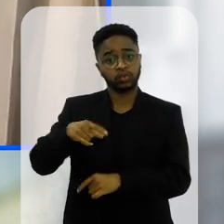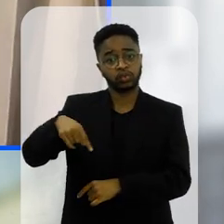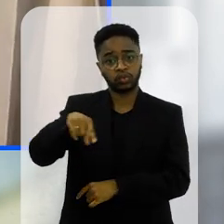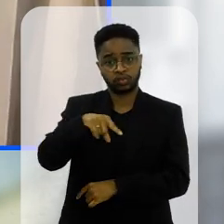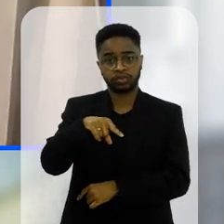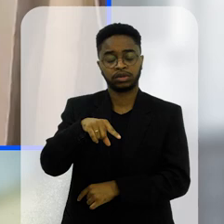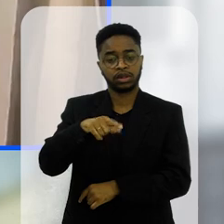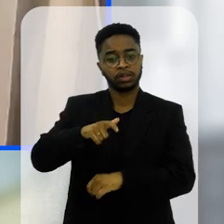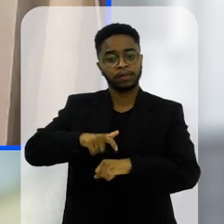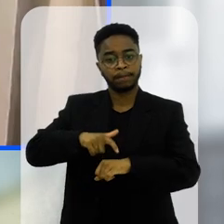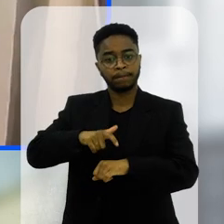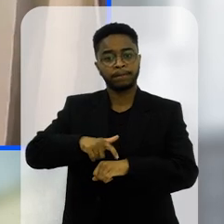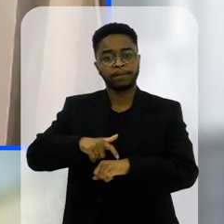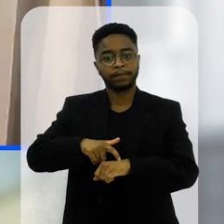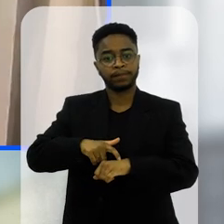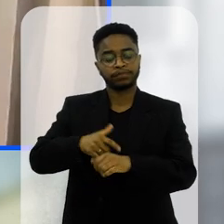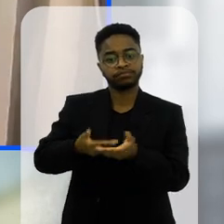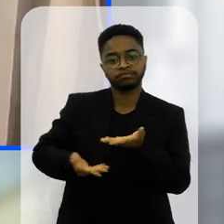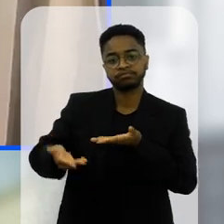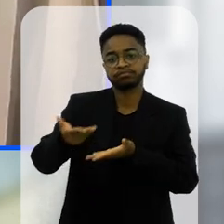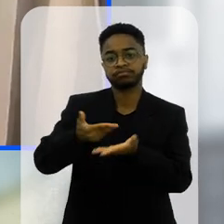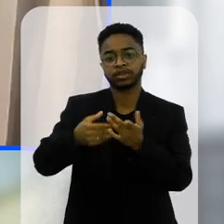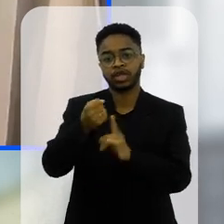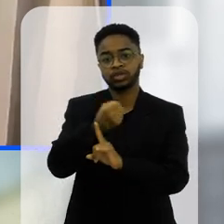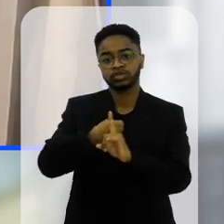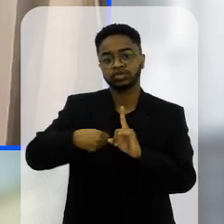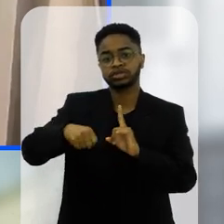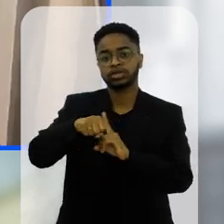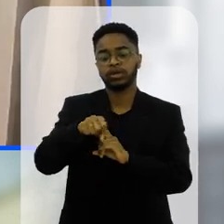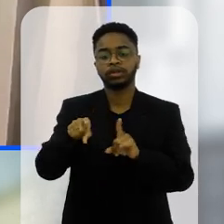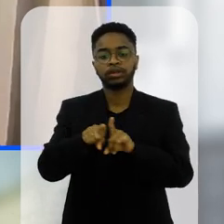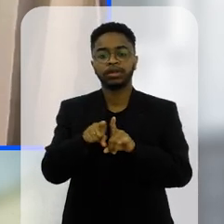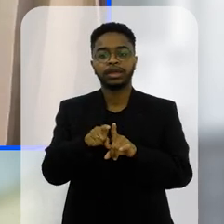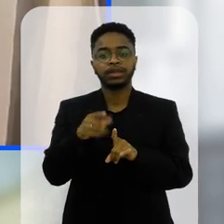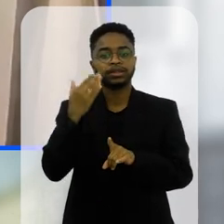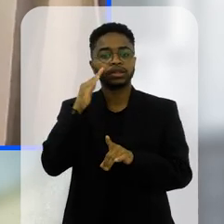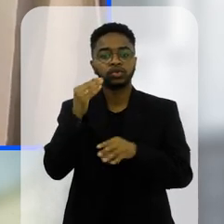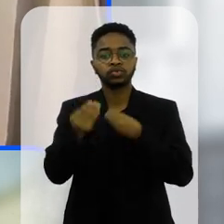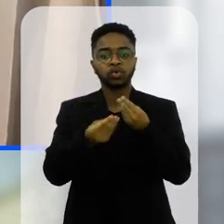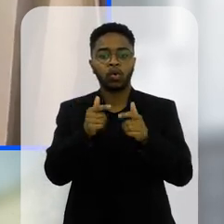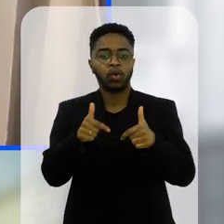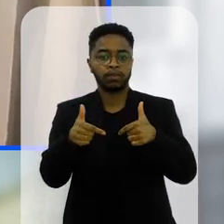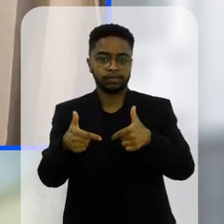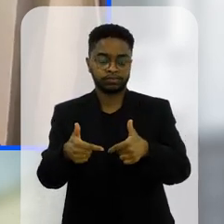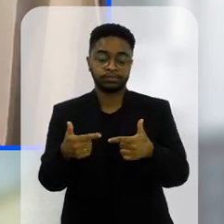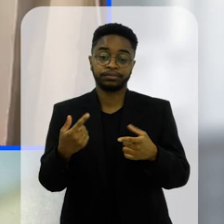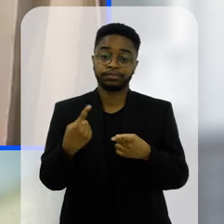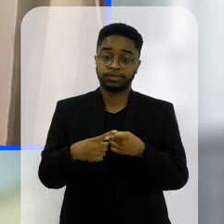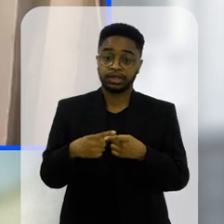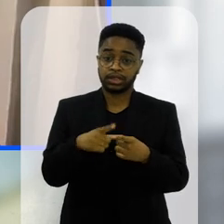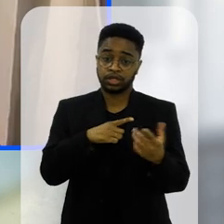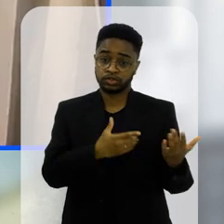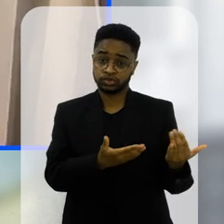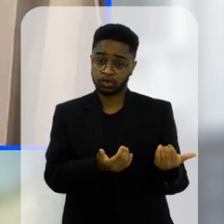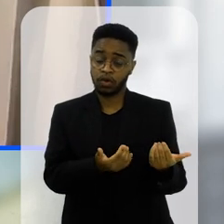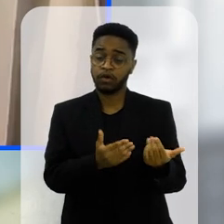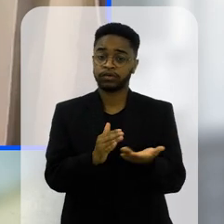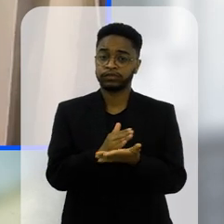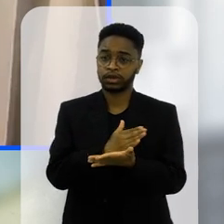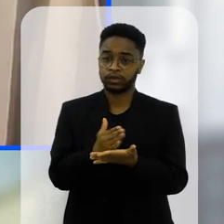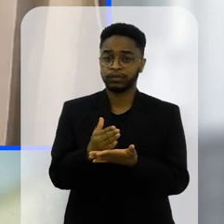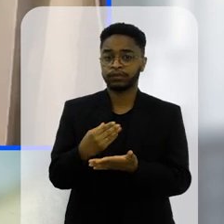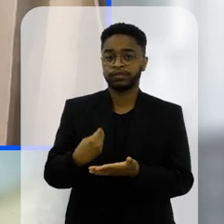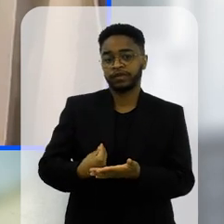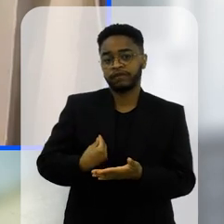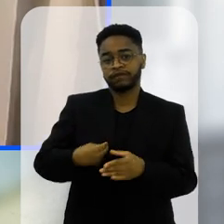com eles quando chegarem nesses momentos aí de interação social e como lidar com isso né então muitas jovens que estão